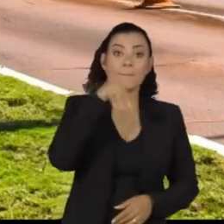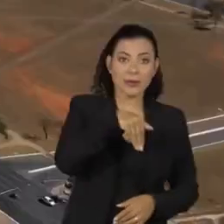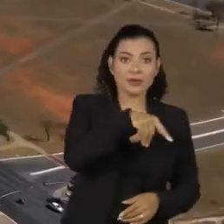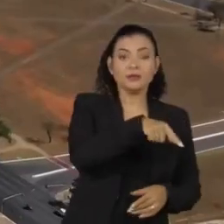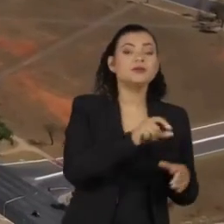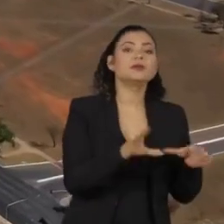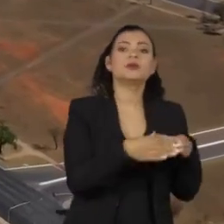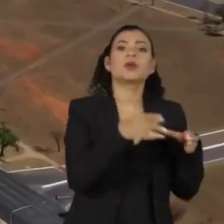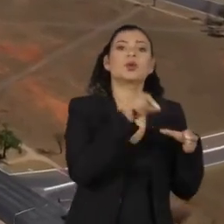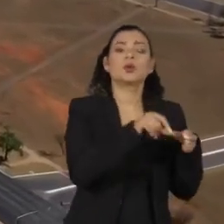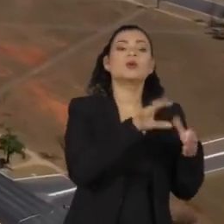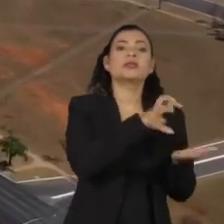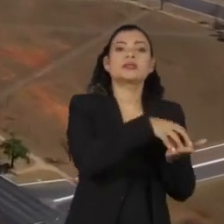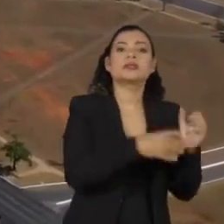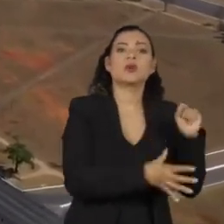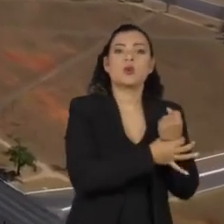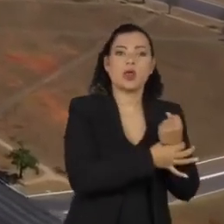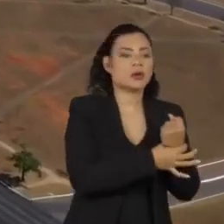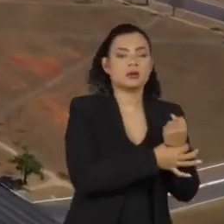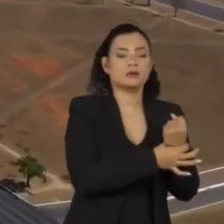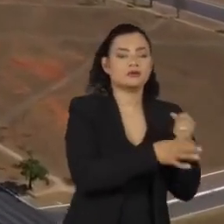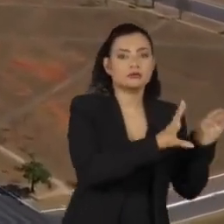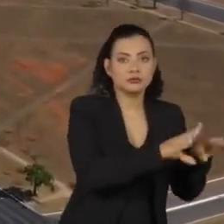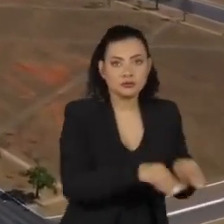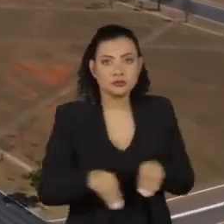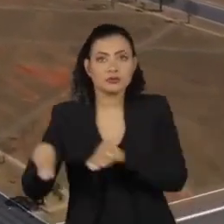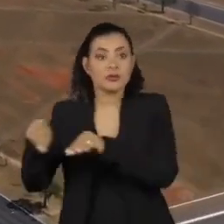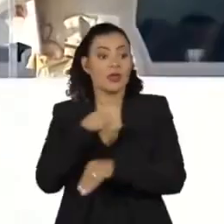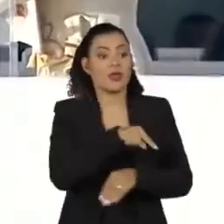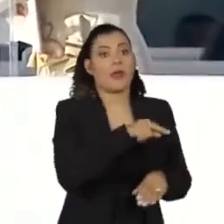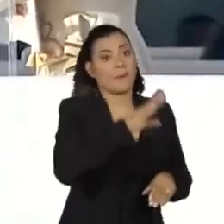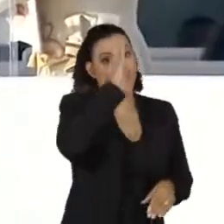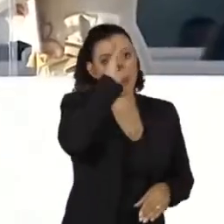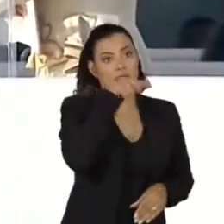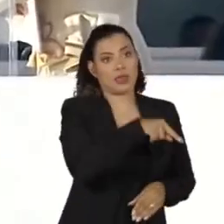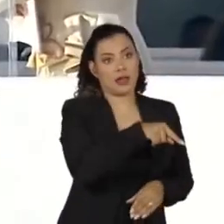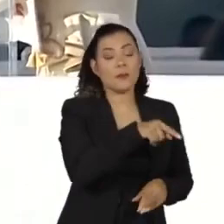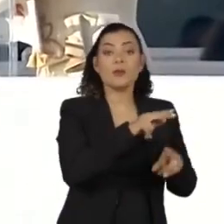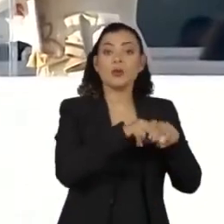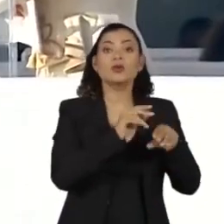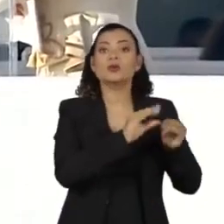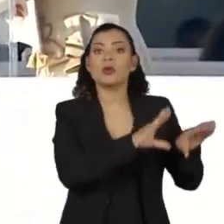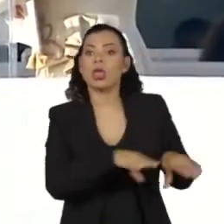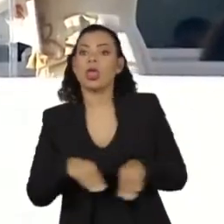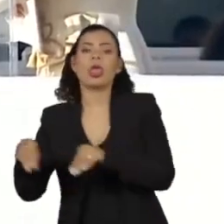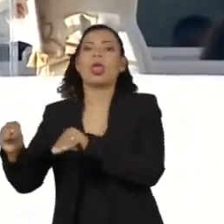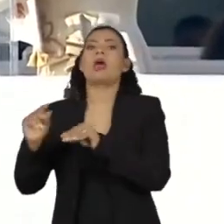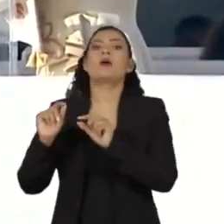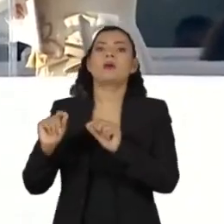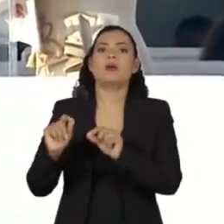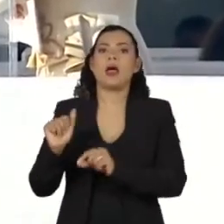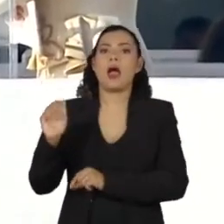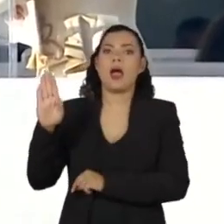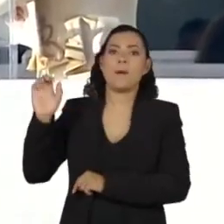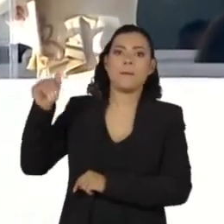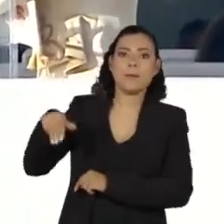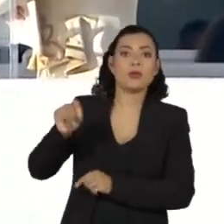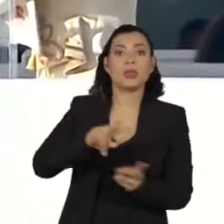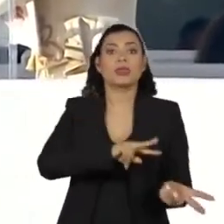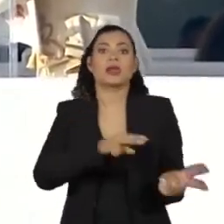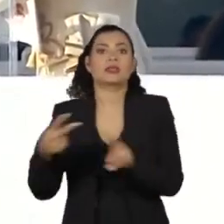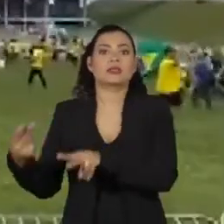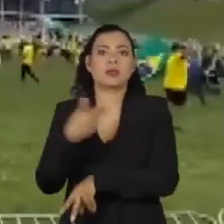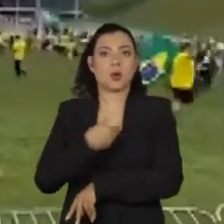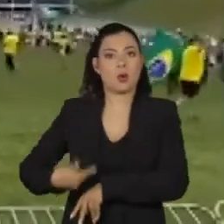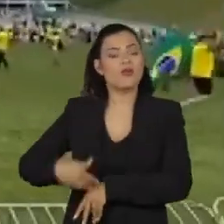Gabinete de Segurança Institucional, que é comandado por um militar. A ideia de desmilitarizar a agência surgiu já na transição